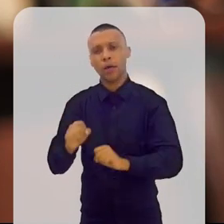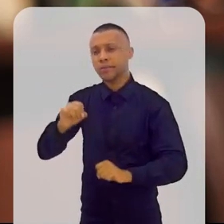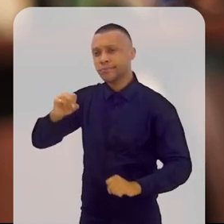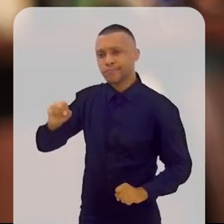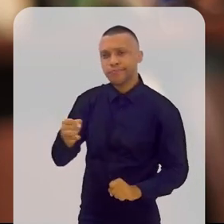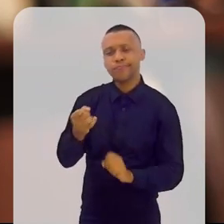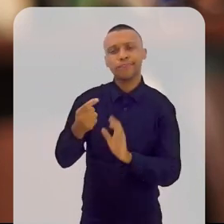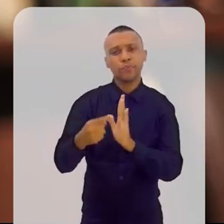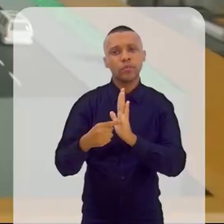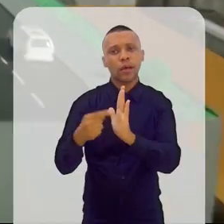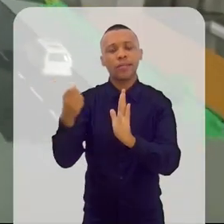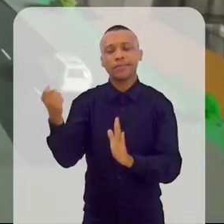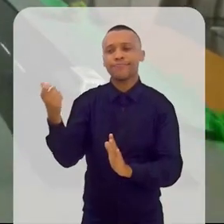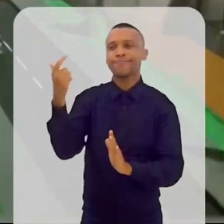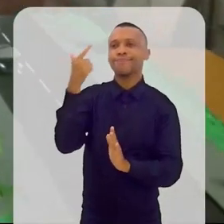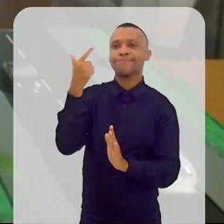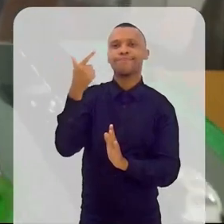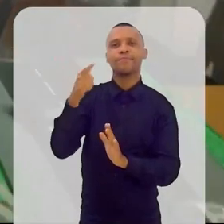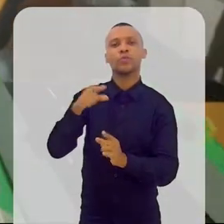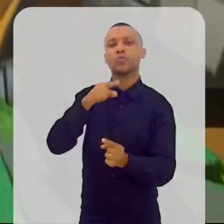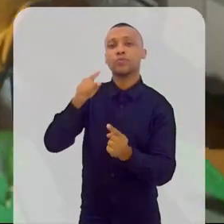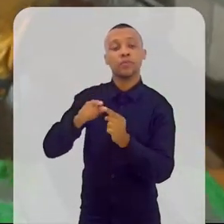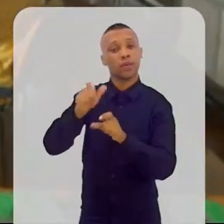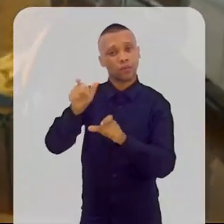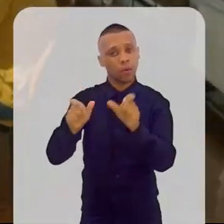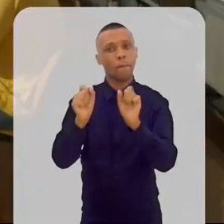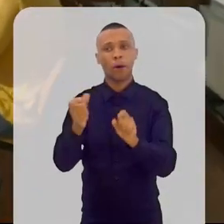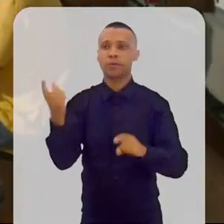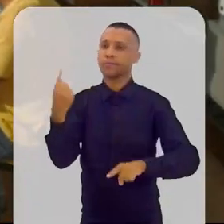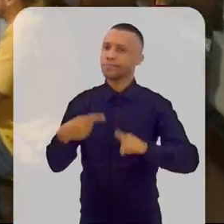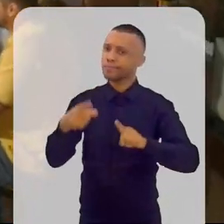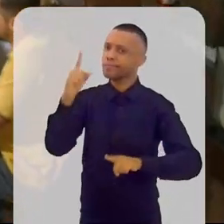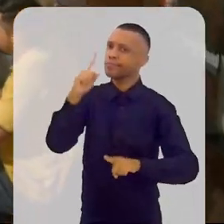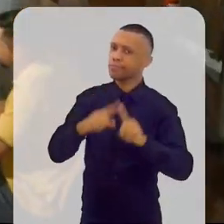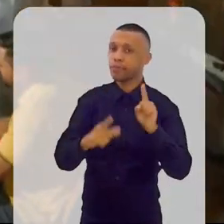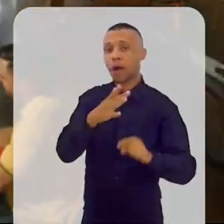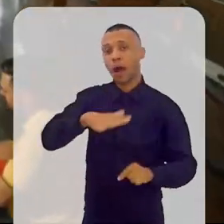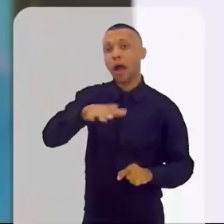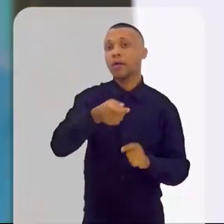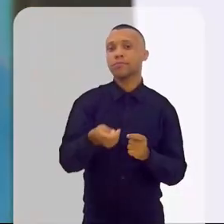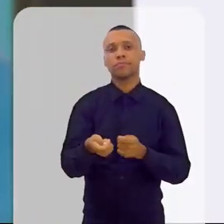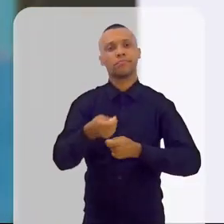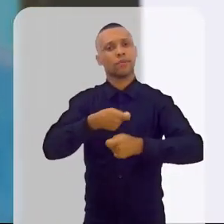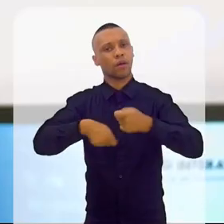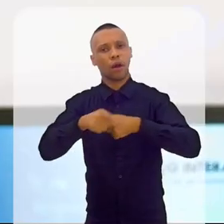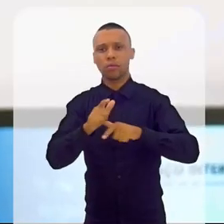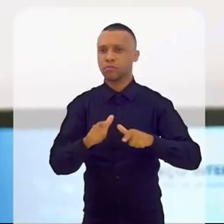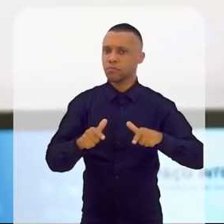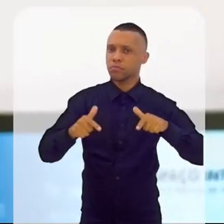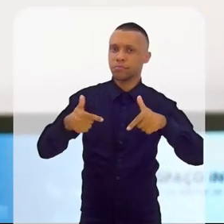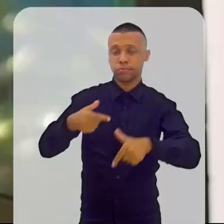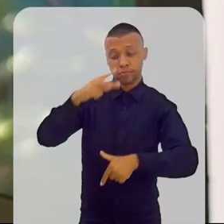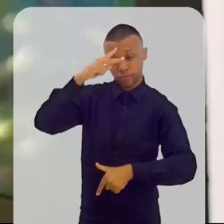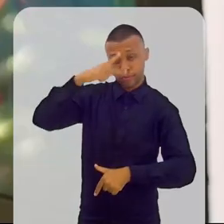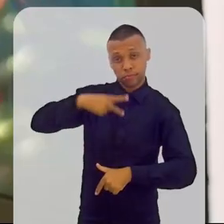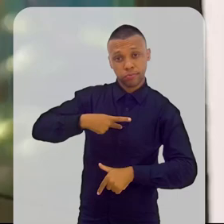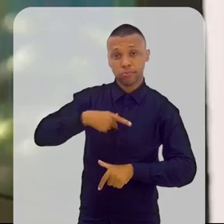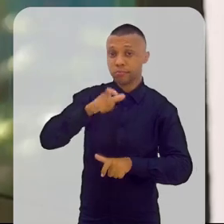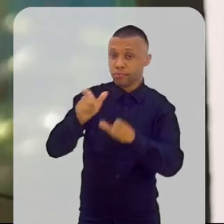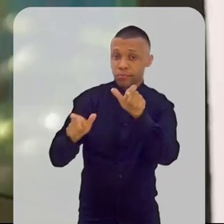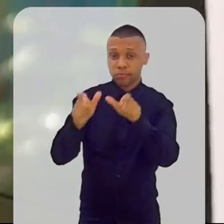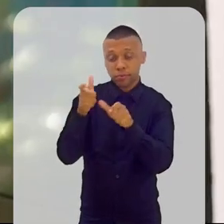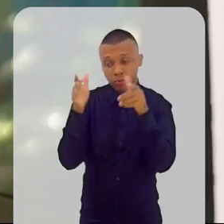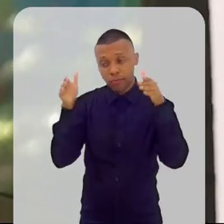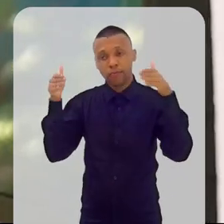de inspiração, que as pessoas possam transformar o mundo dos negócios, Ter atitudes pessoais em